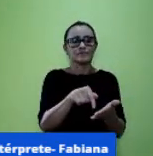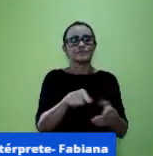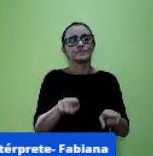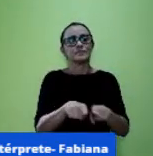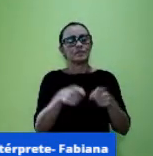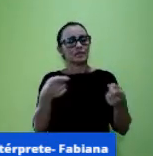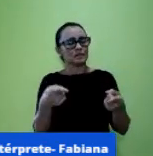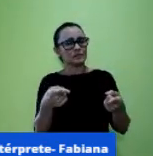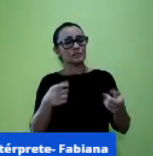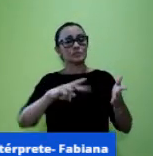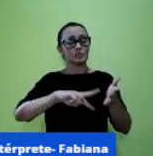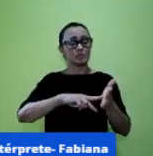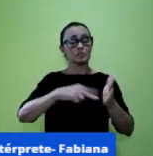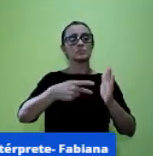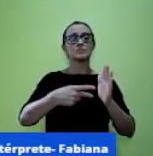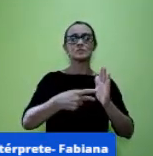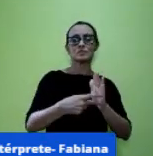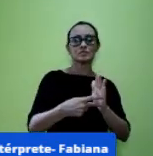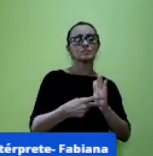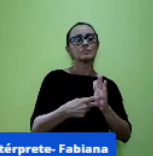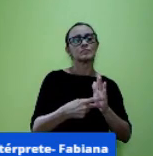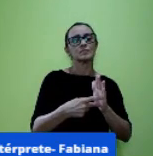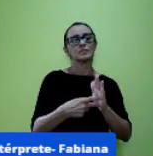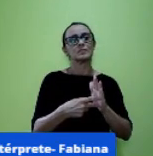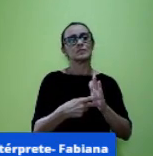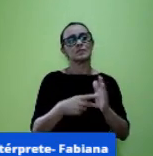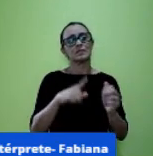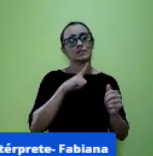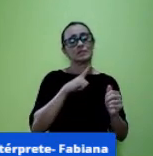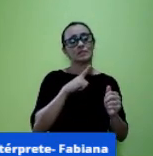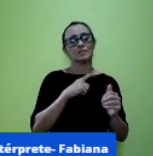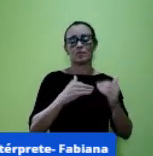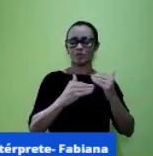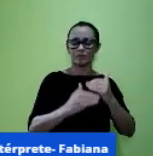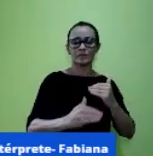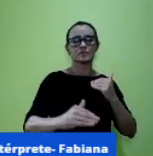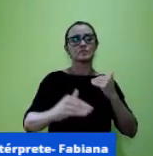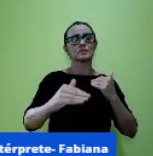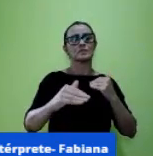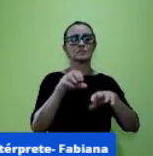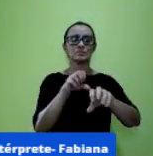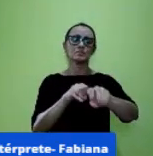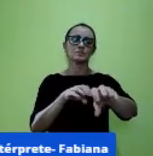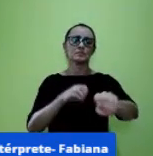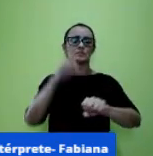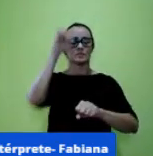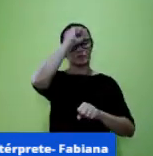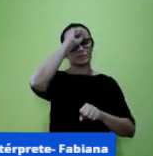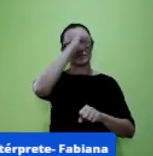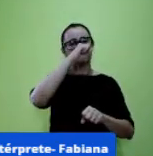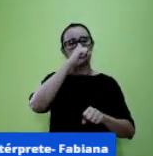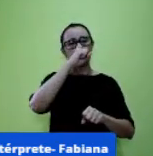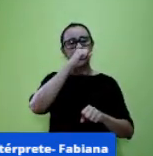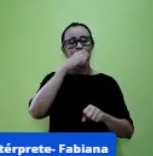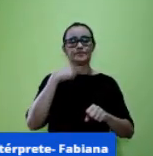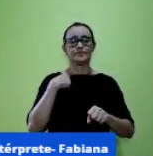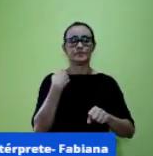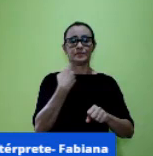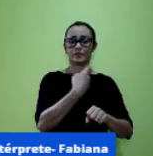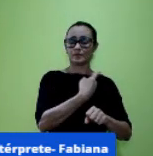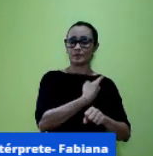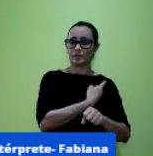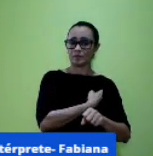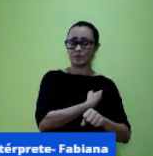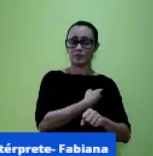significa a ausência de um processo de ensino e aprendizagem então nós estamos ausentes fisicamente